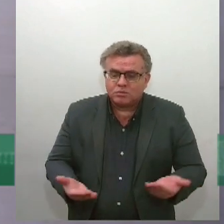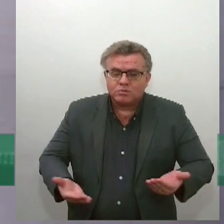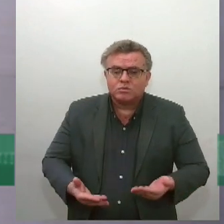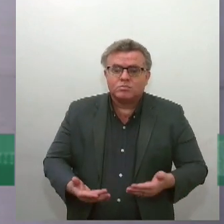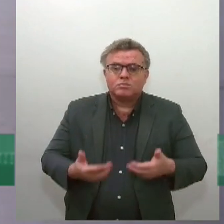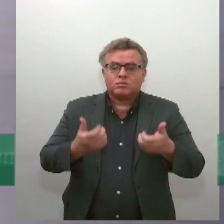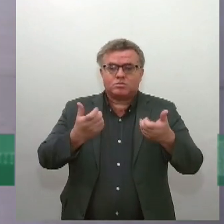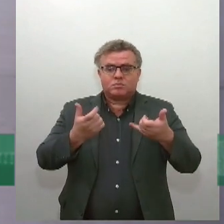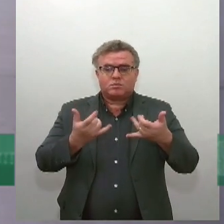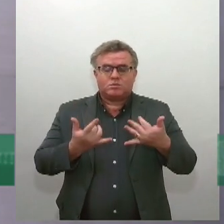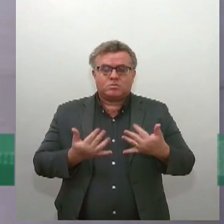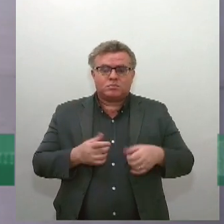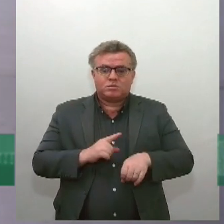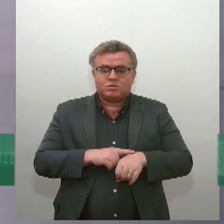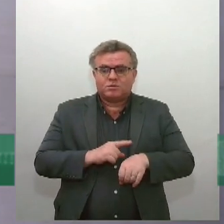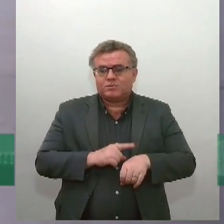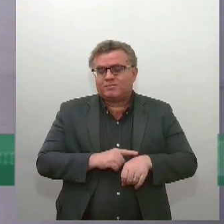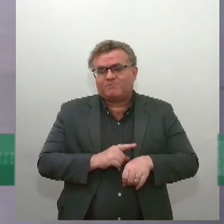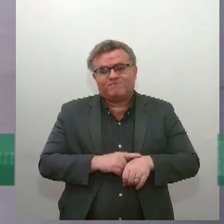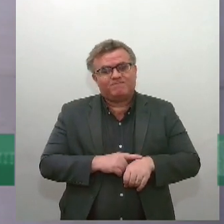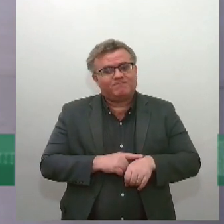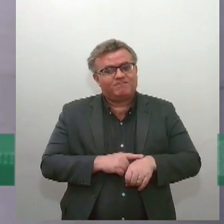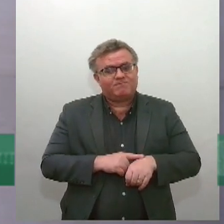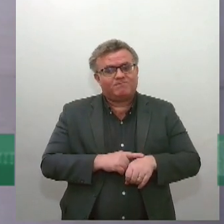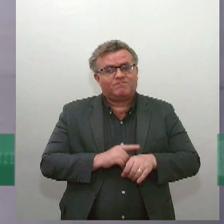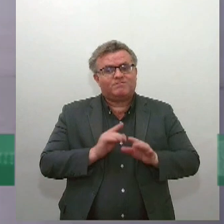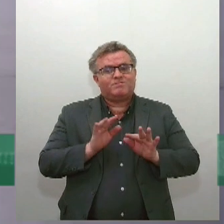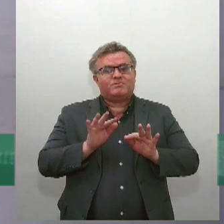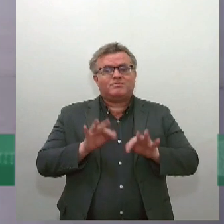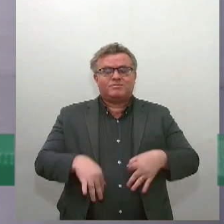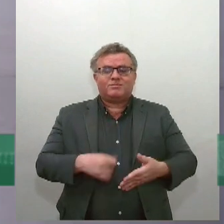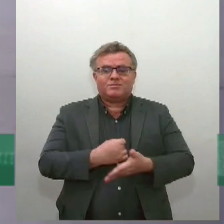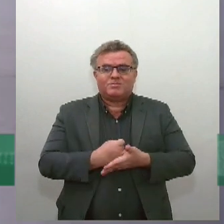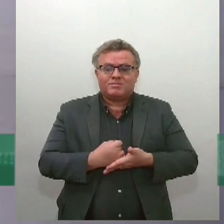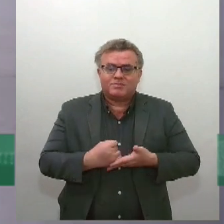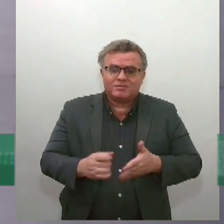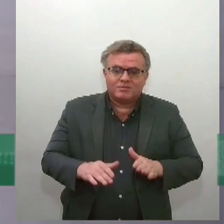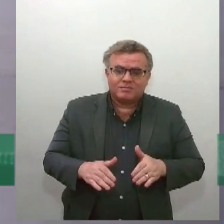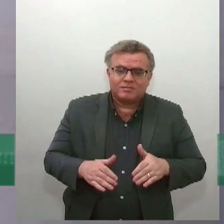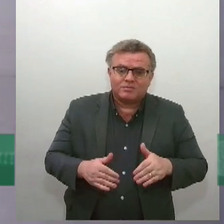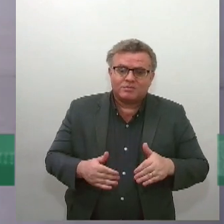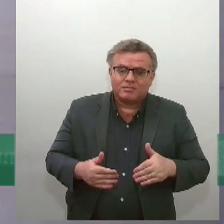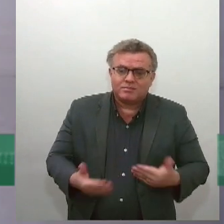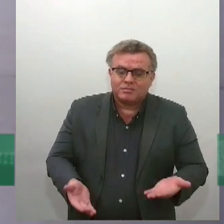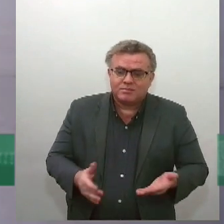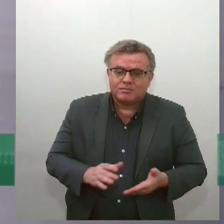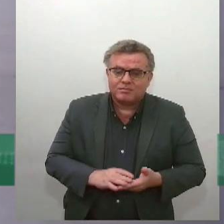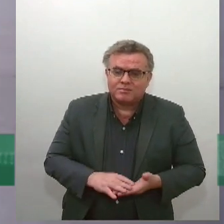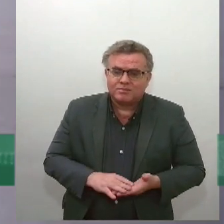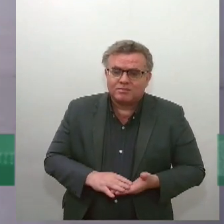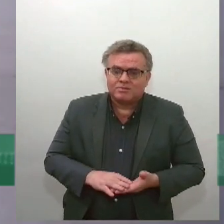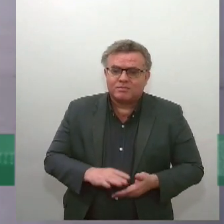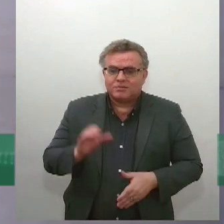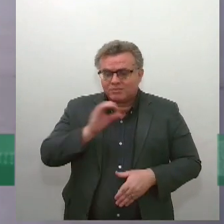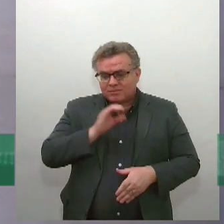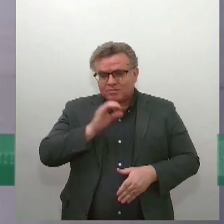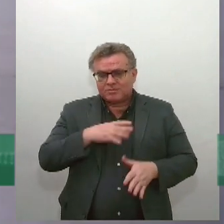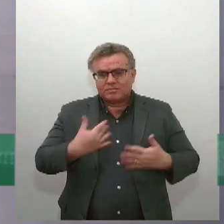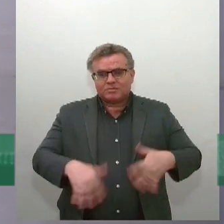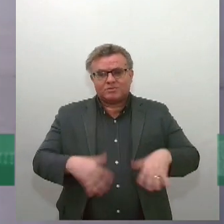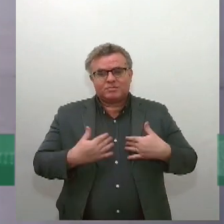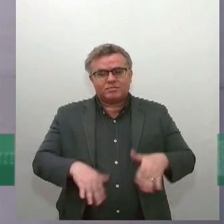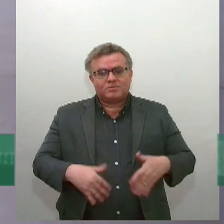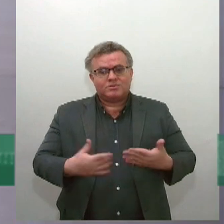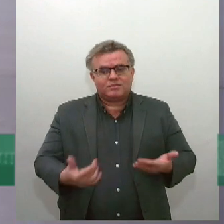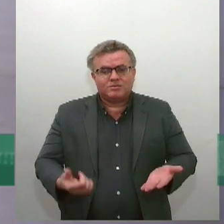tempo não acabou, ele já passou, né, foi muito rápido, mas se vocês toparem, eu queria